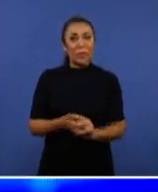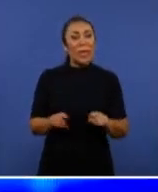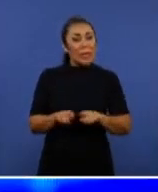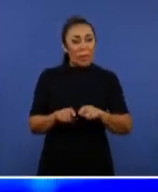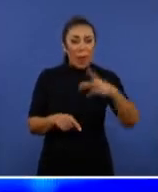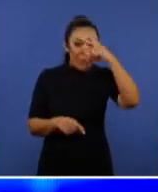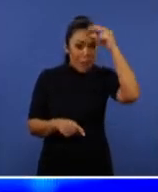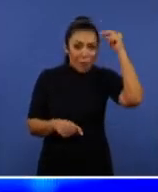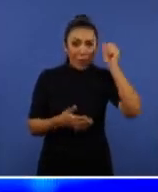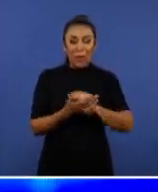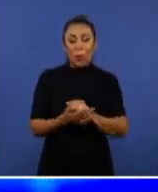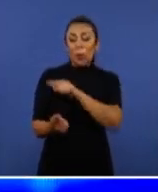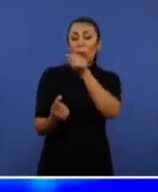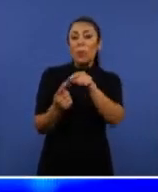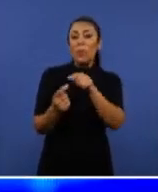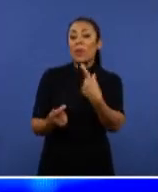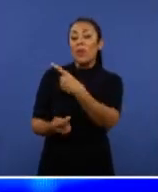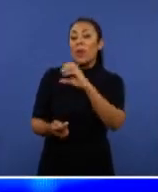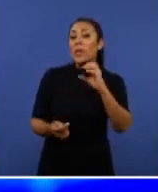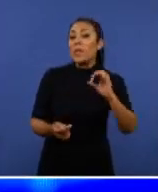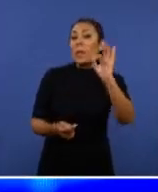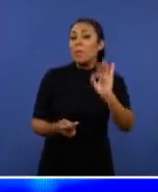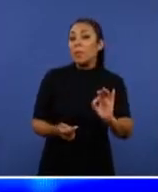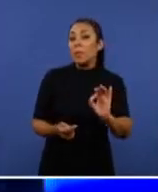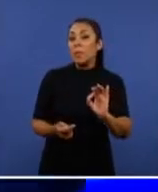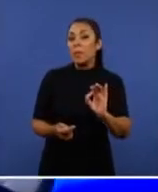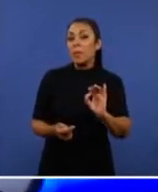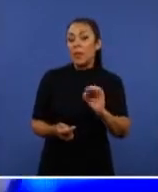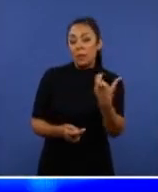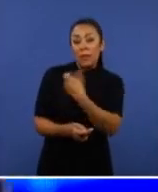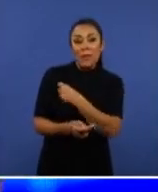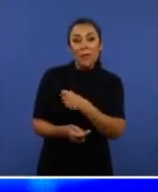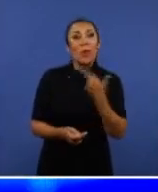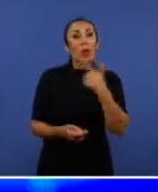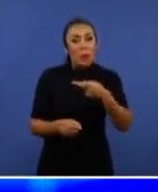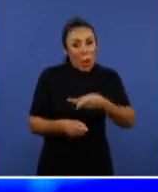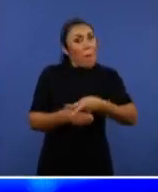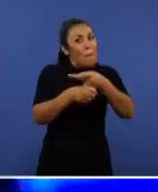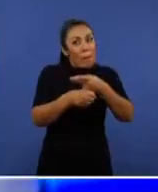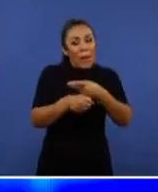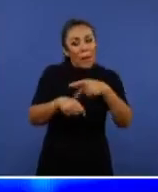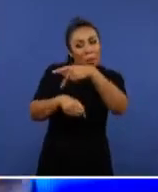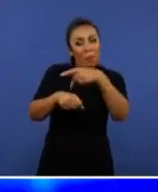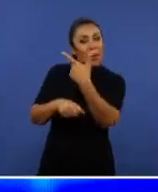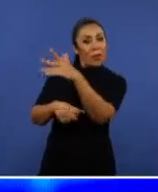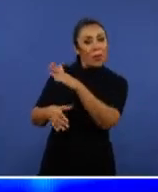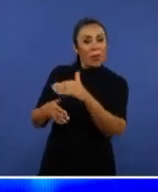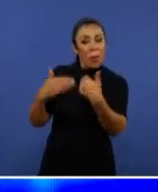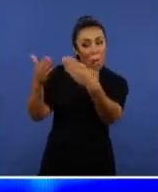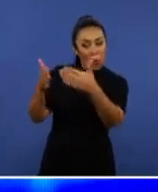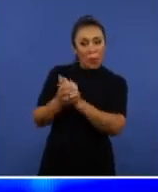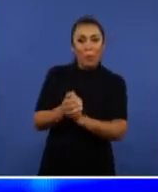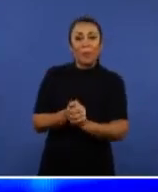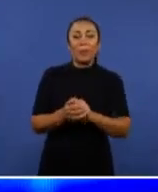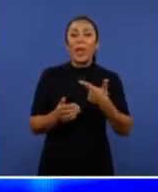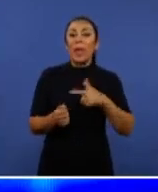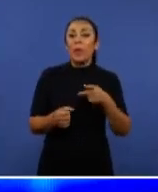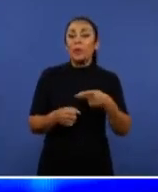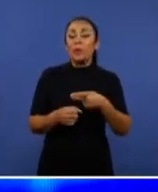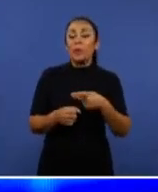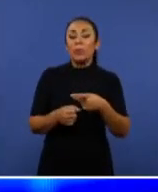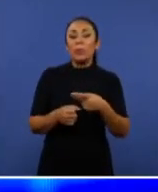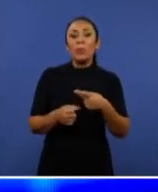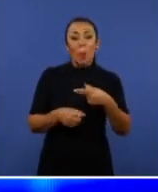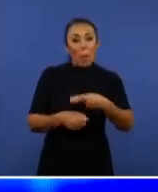nossa meta era cumprir 100% da vacinação e ganhamos prêmios internacionais, fui ganhar o prêmio de combate à mortalidade infantil na